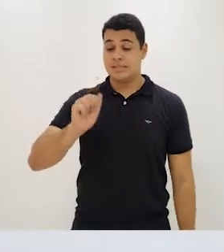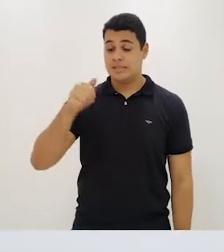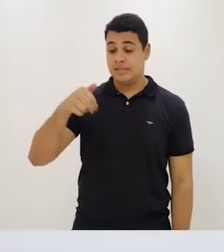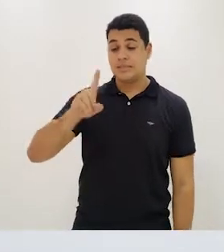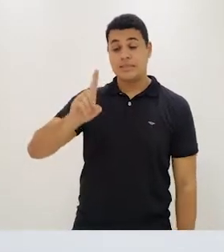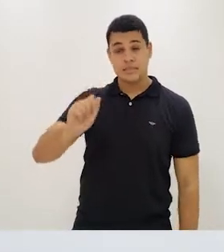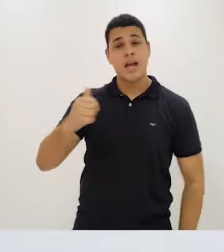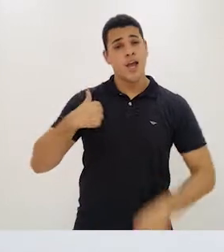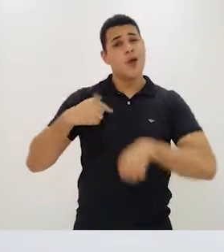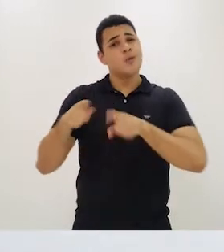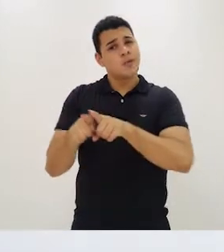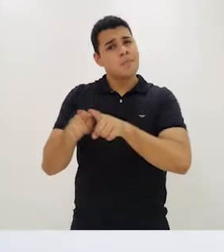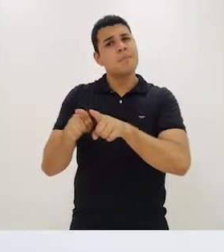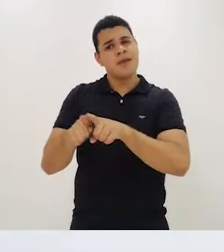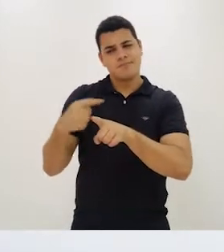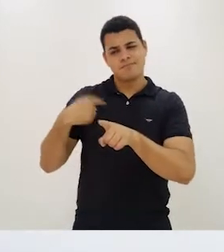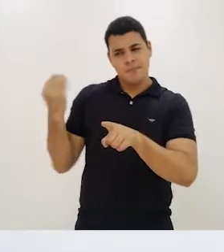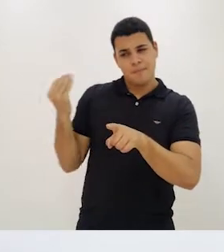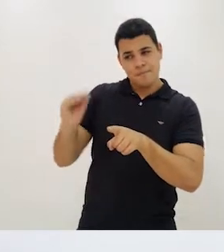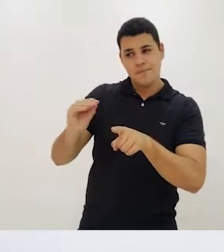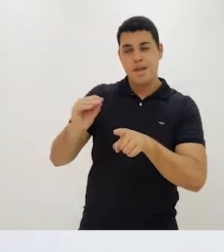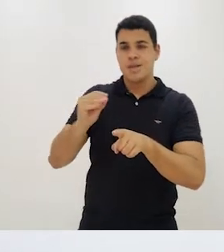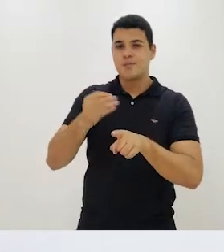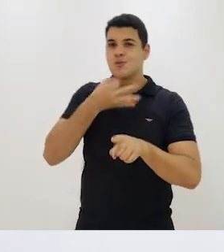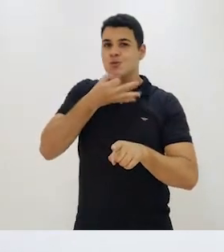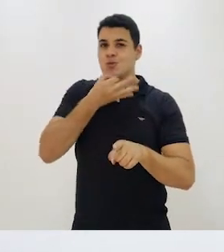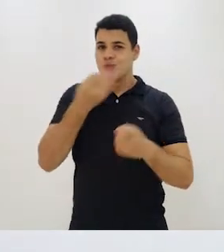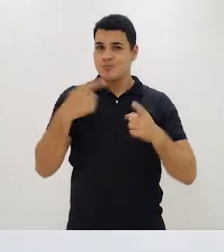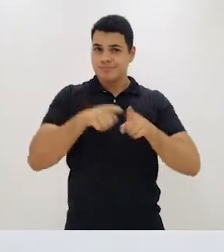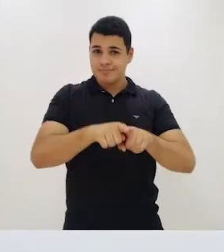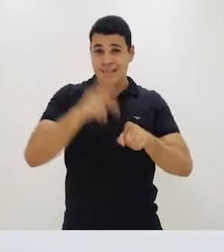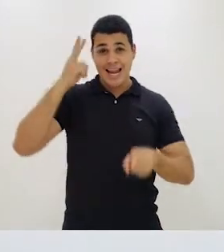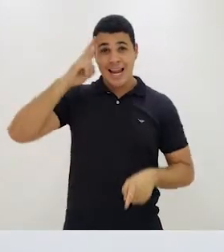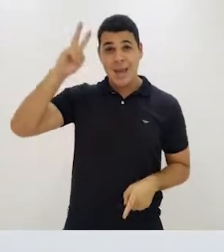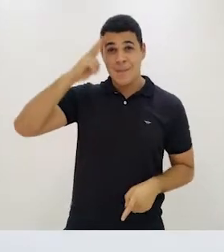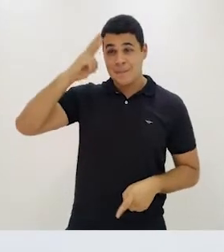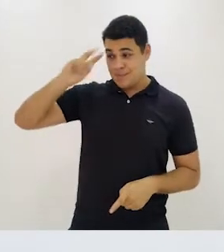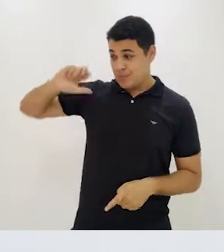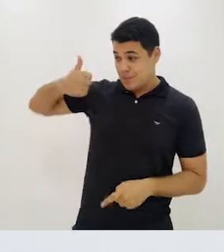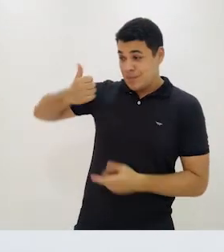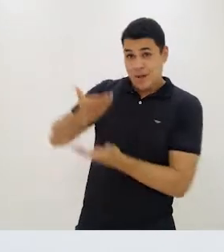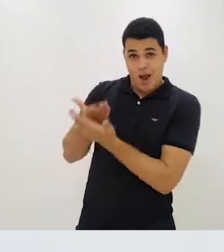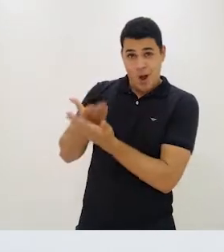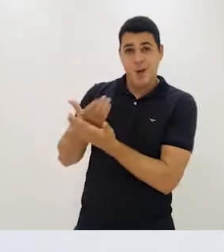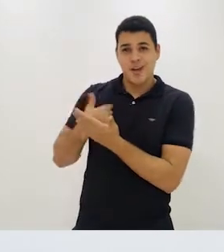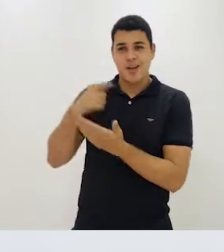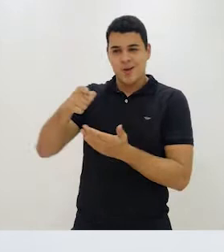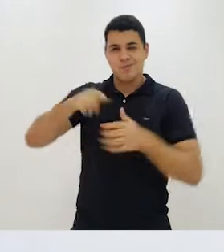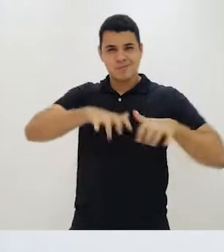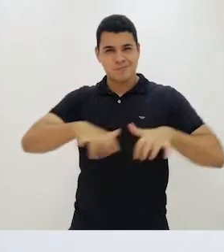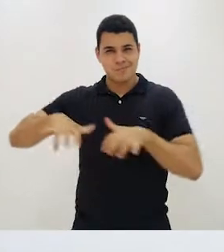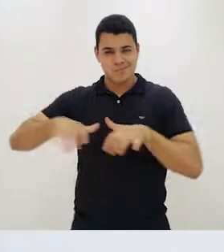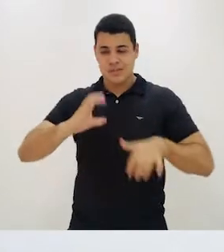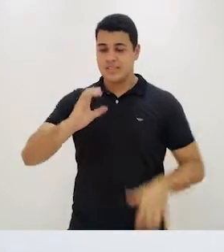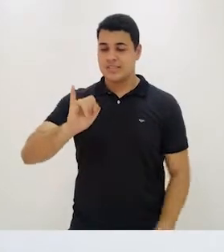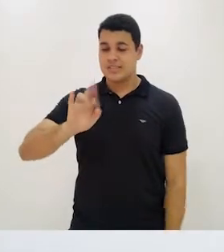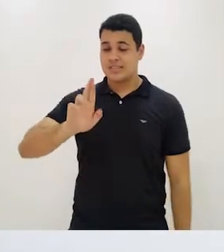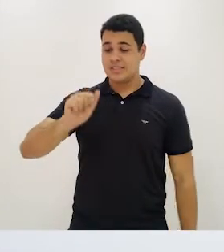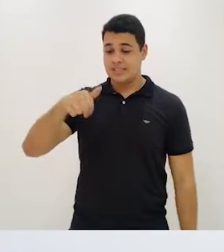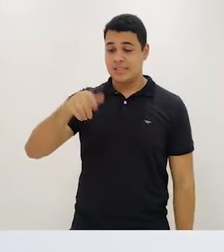Naquela ciranda, eu também fiz esse tipo de acompanhamento, a ciranda que eu coloquei no primeiro vídeo.